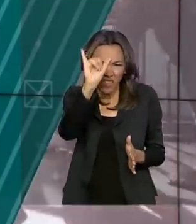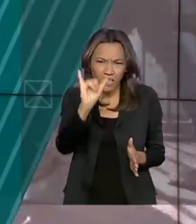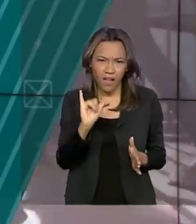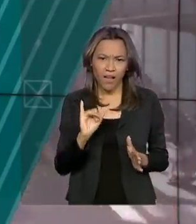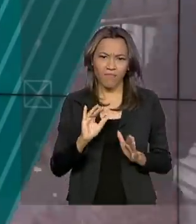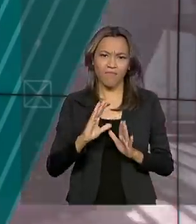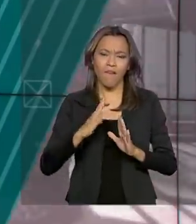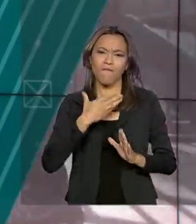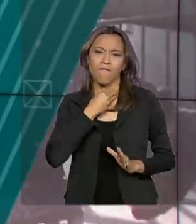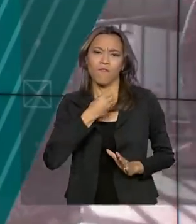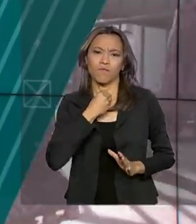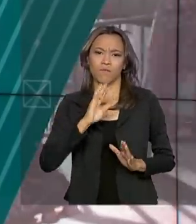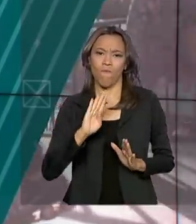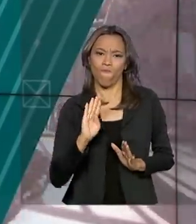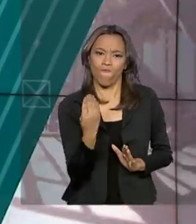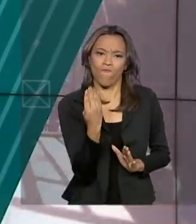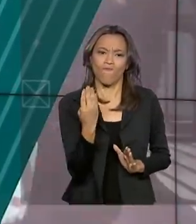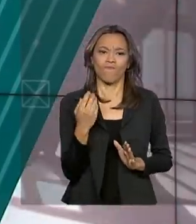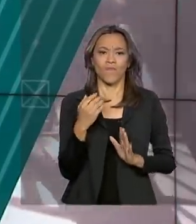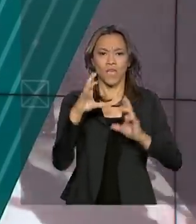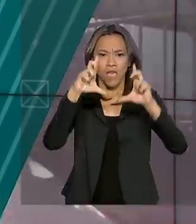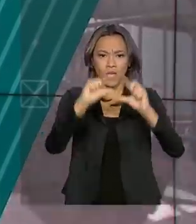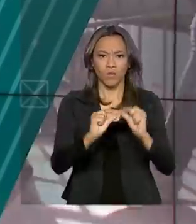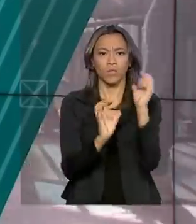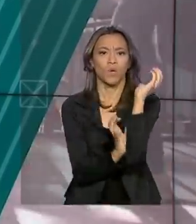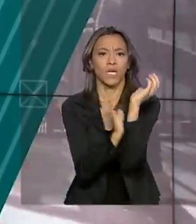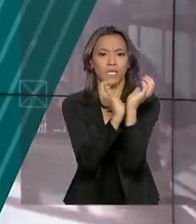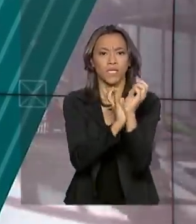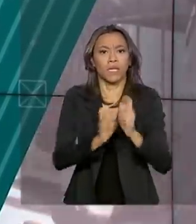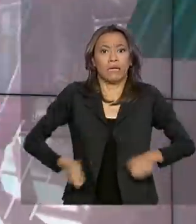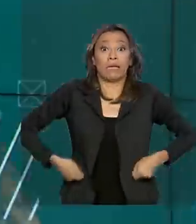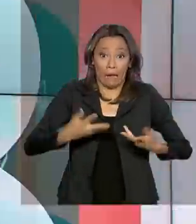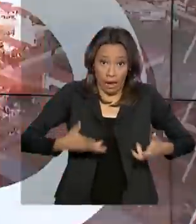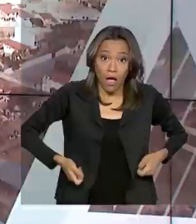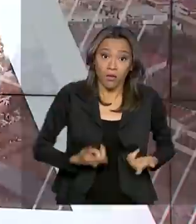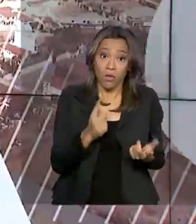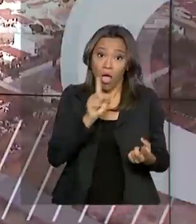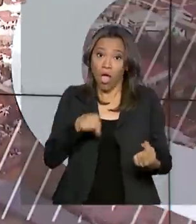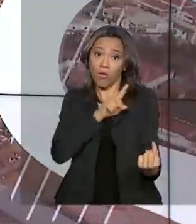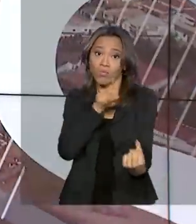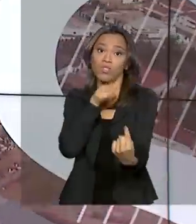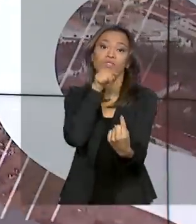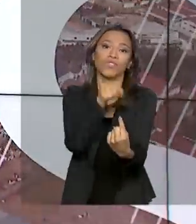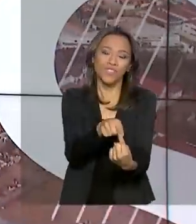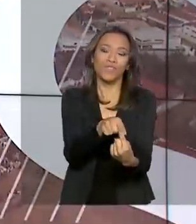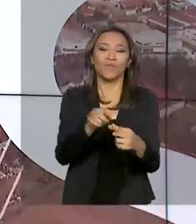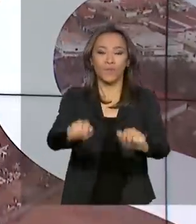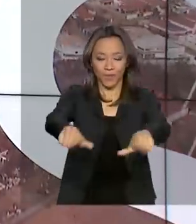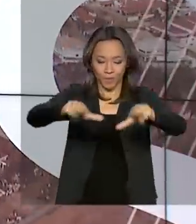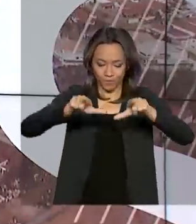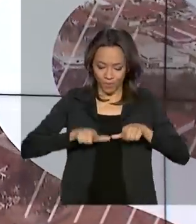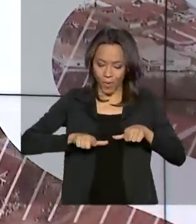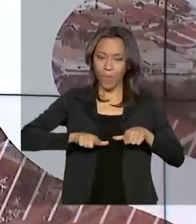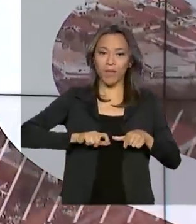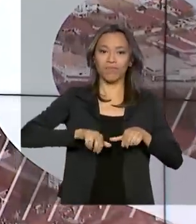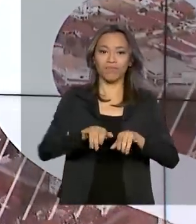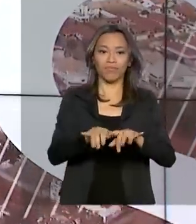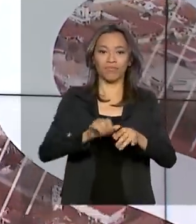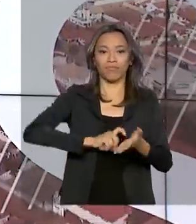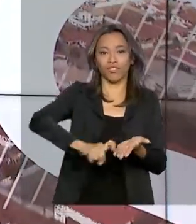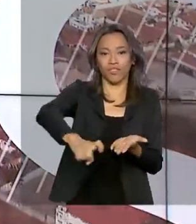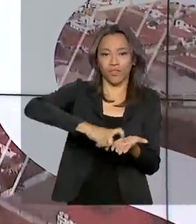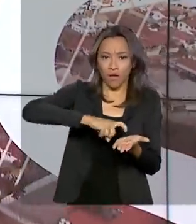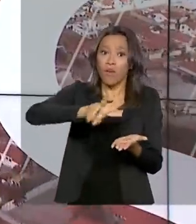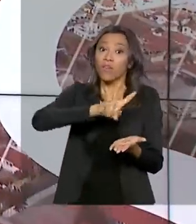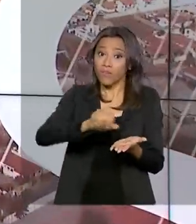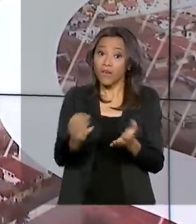Evitar falsificação, reduzir burocracia e custos. Esses são os objetivos do diploma digital, que deve ser implantado nas